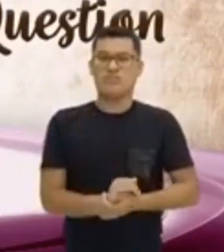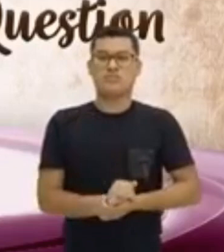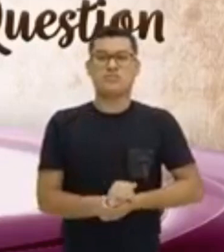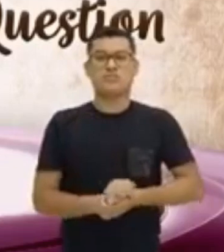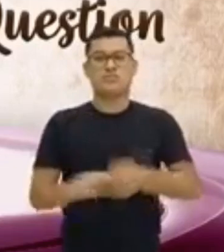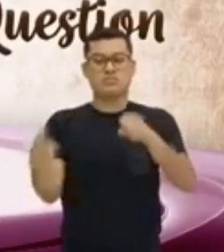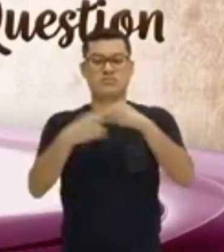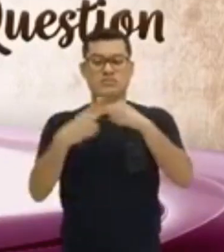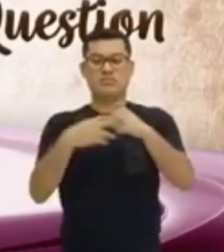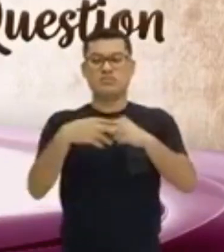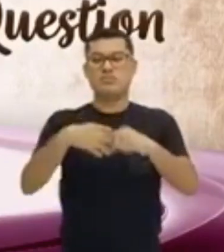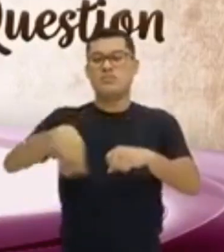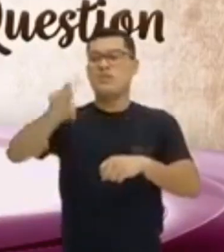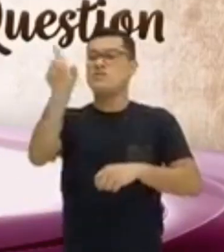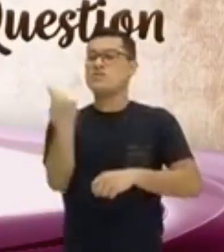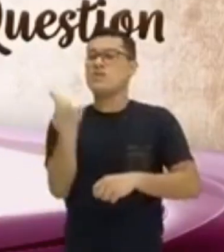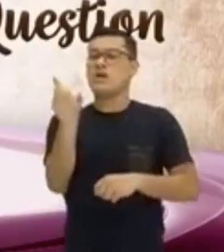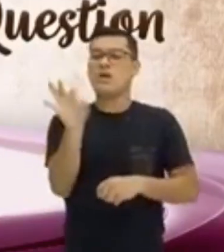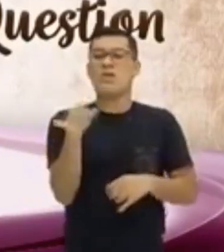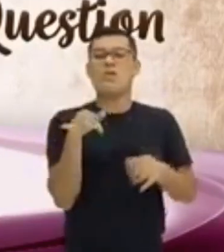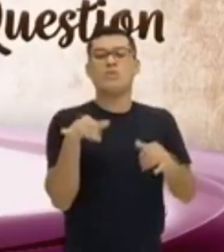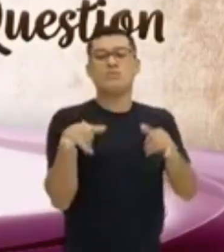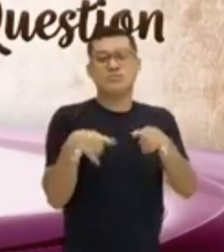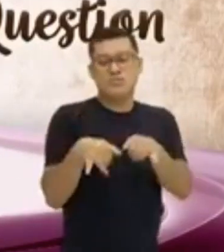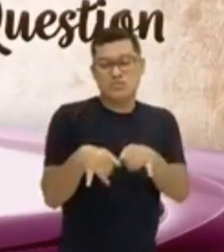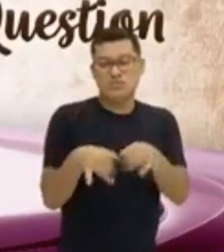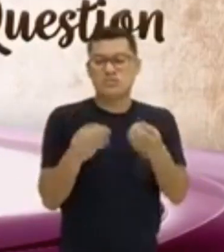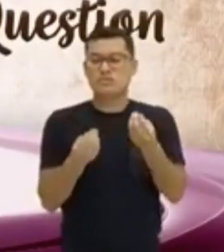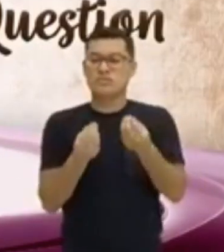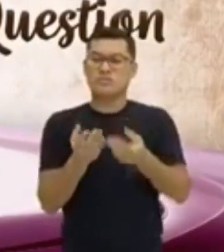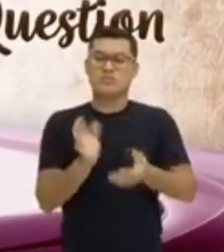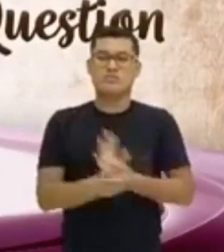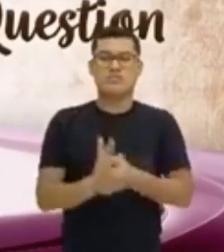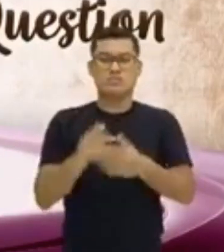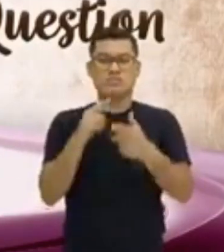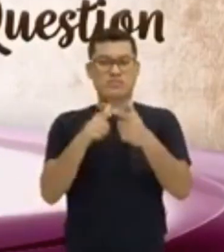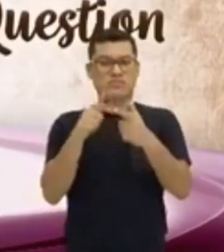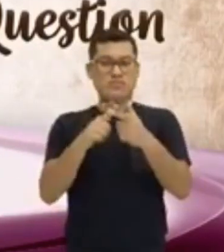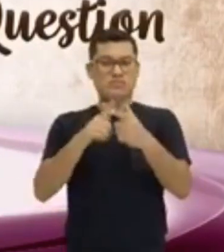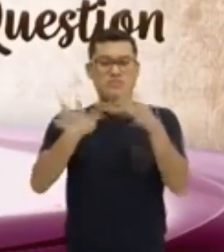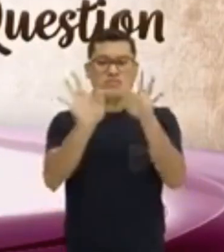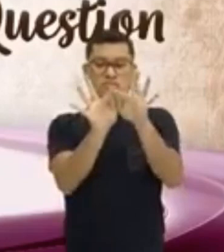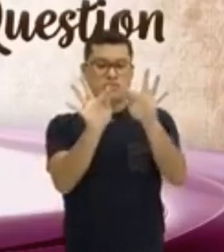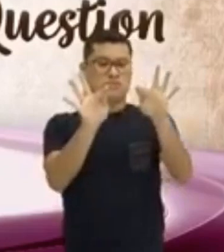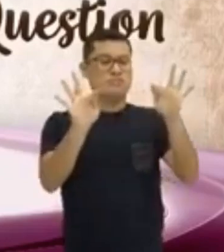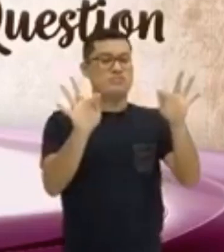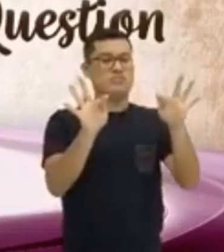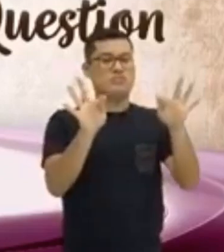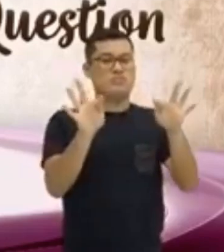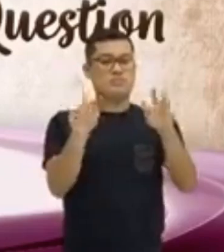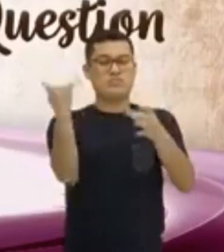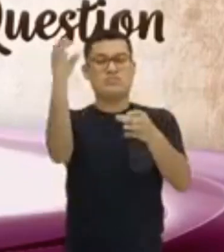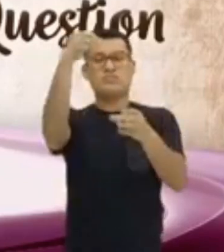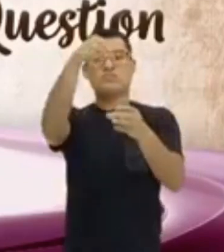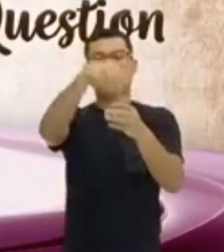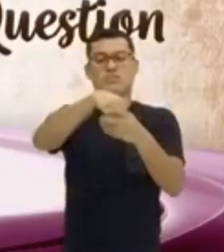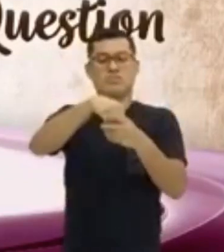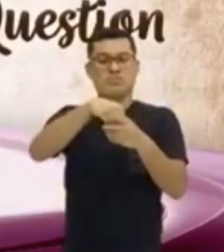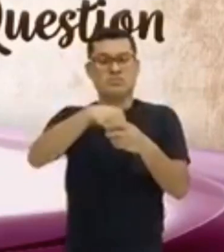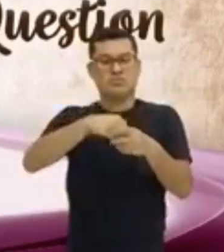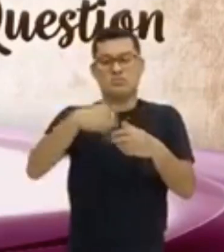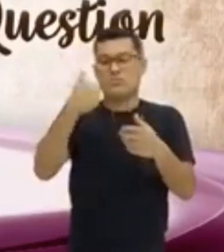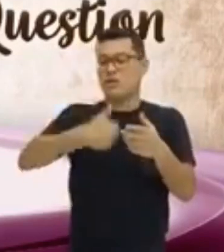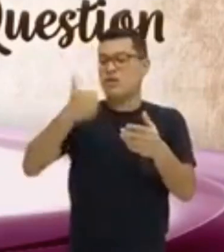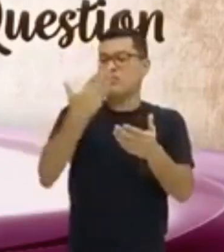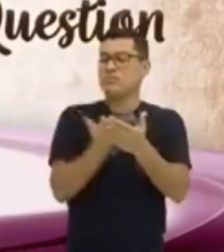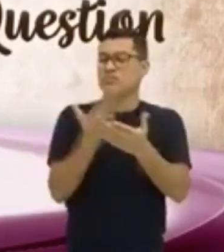ser ou estar, não é? Nas situações, nas frases. Vai recolocar a primeira aula,